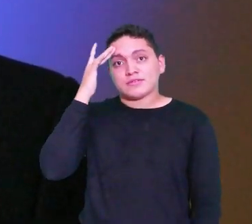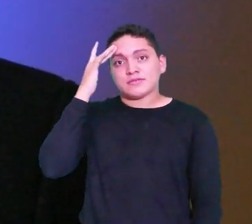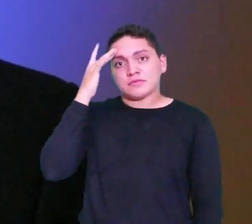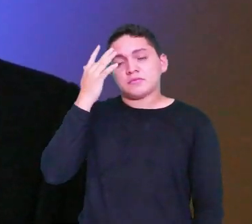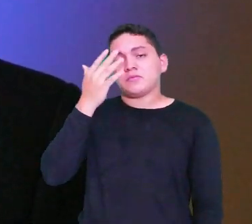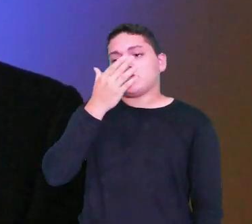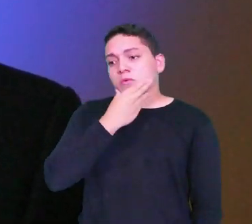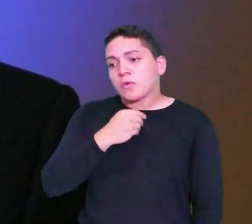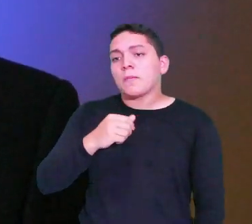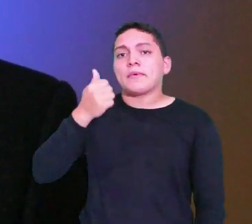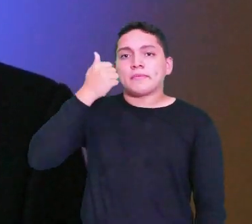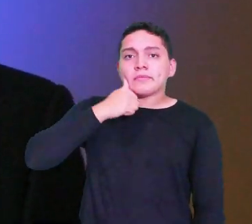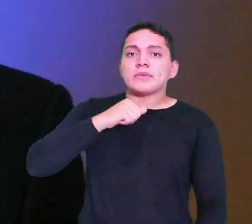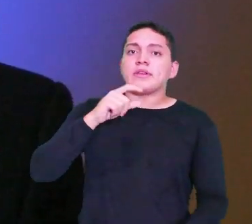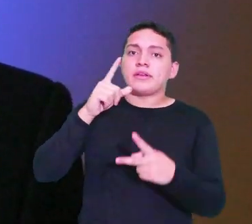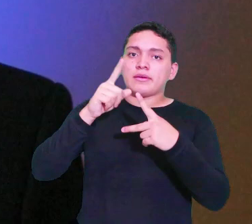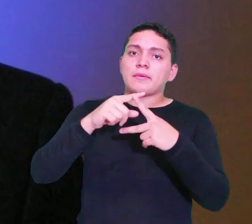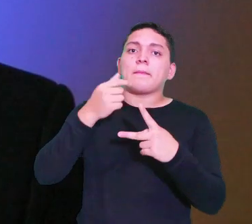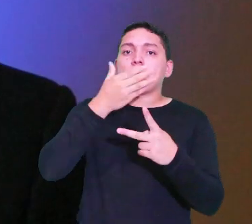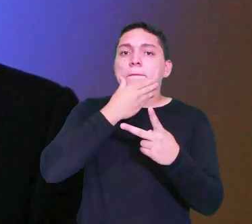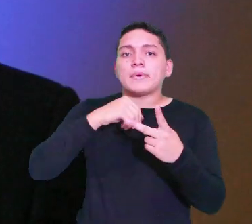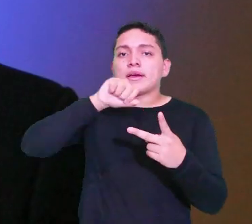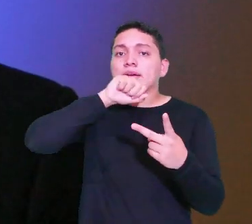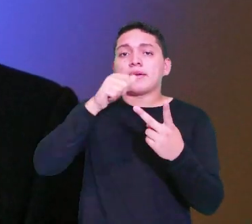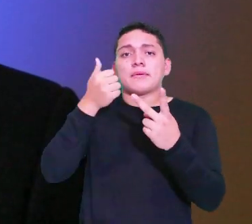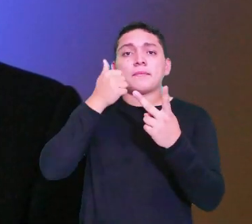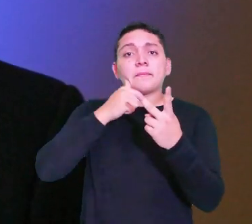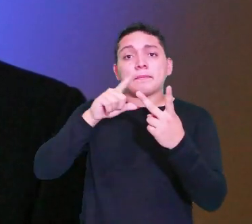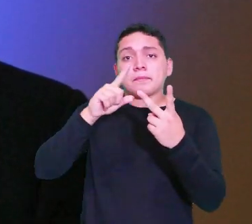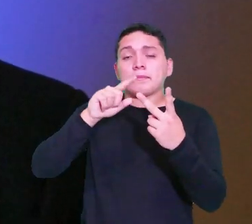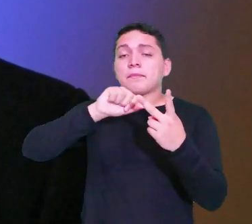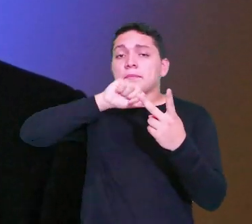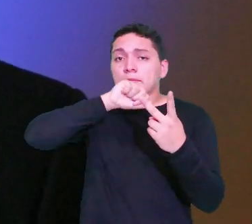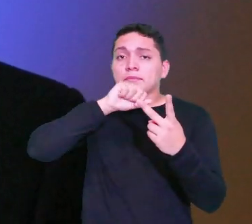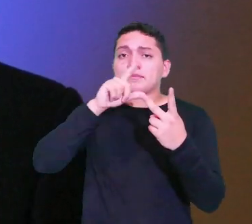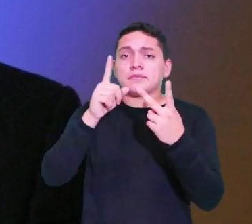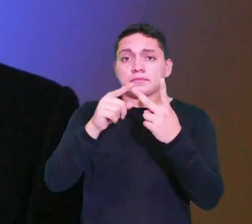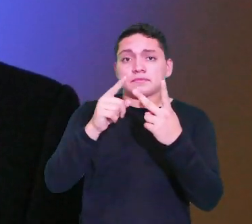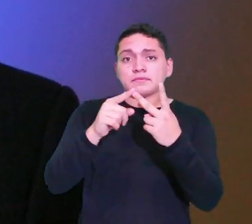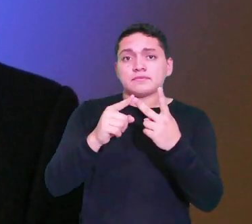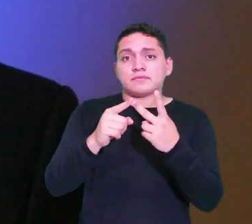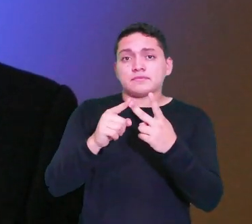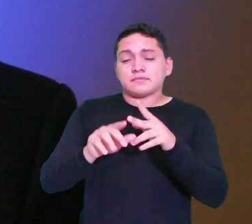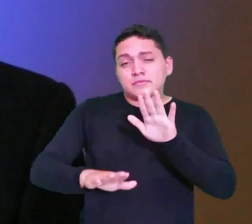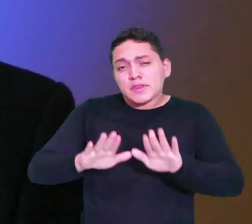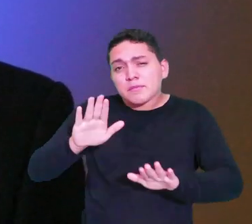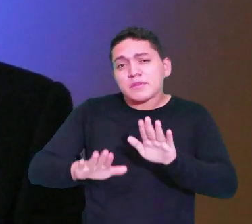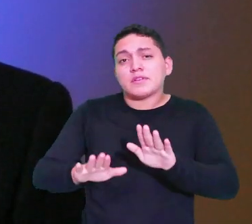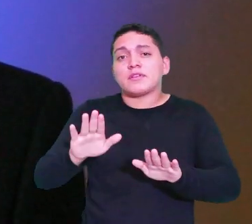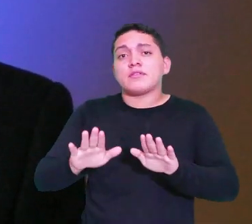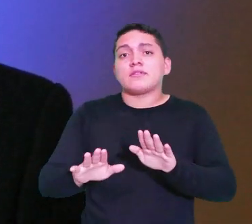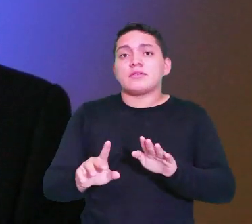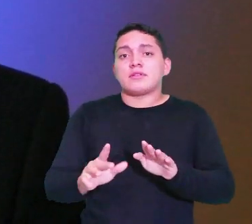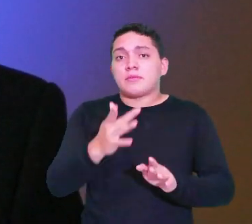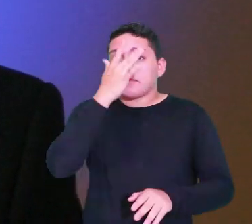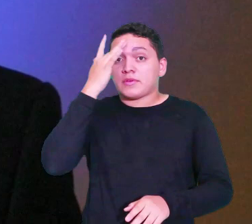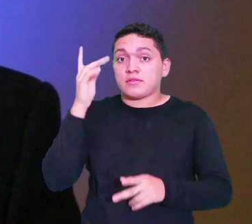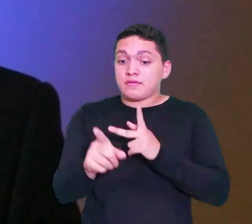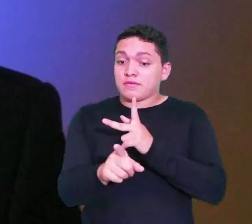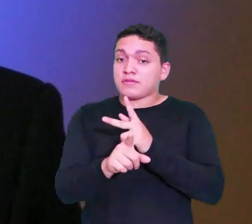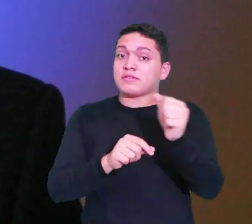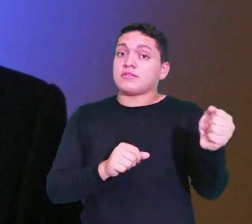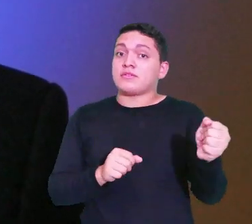e mães, maridos e esposas, devemos saber que, dependendo do vencedor que desejamos ter